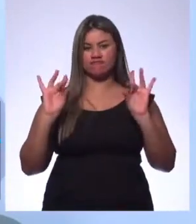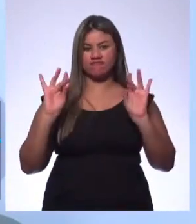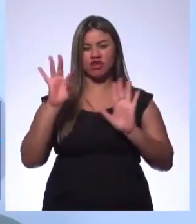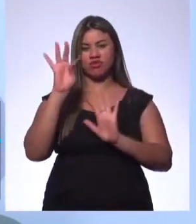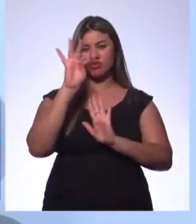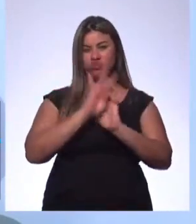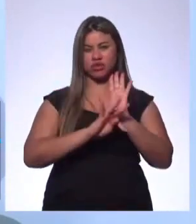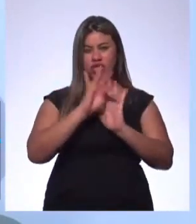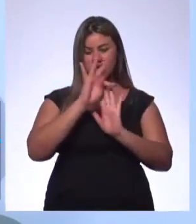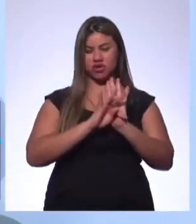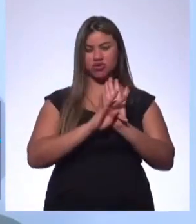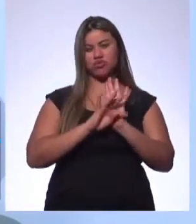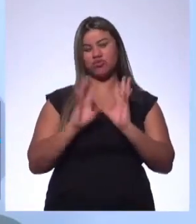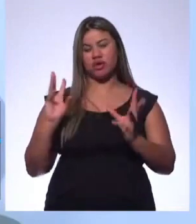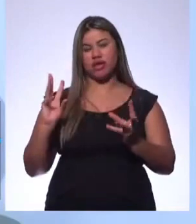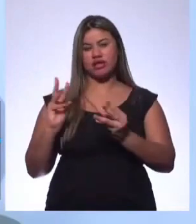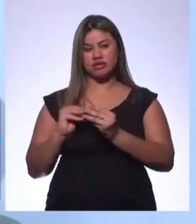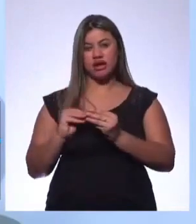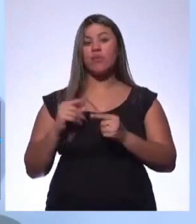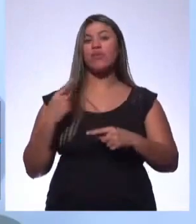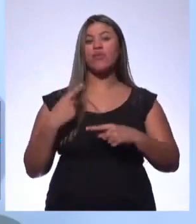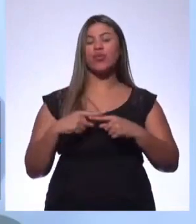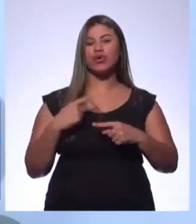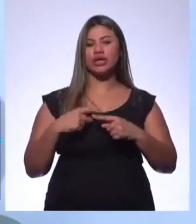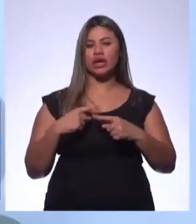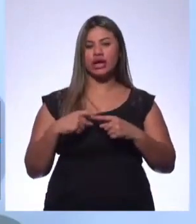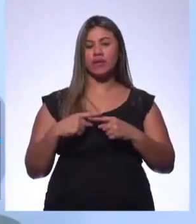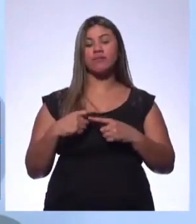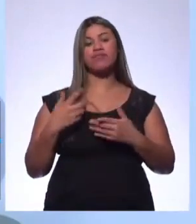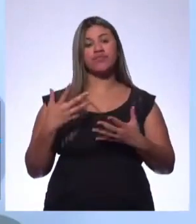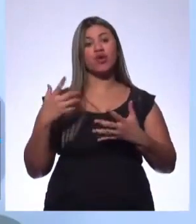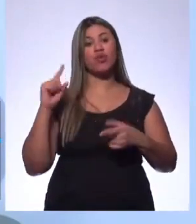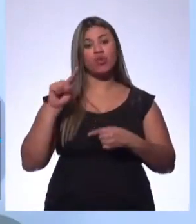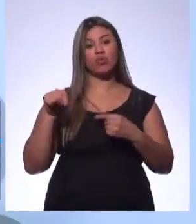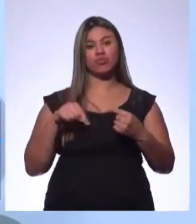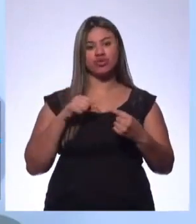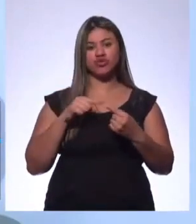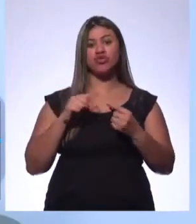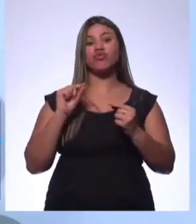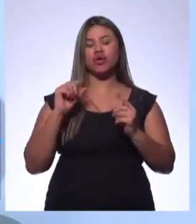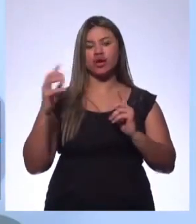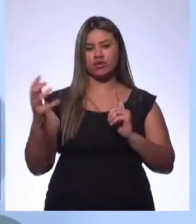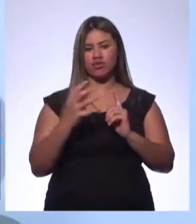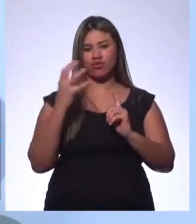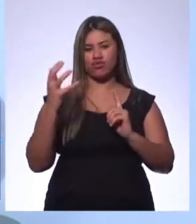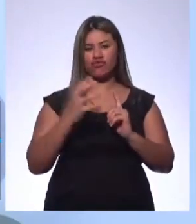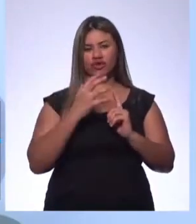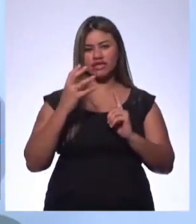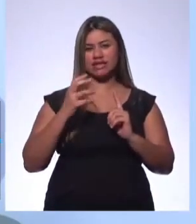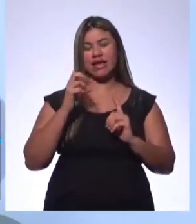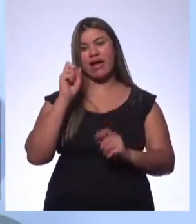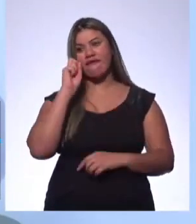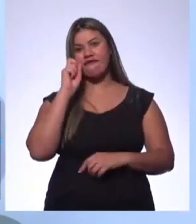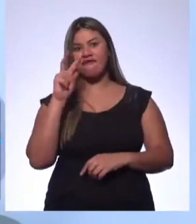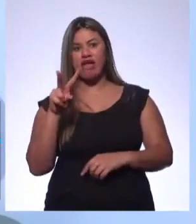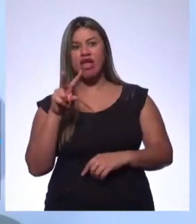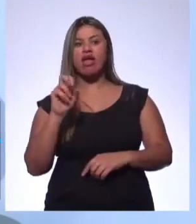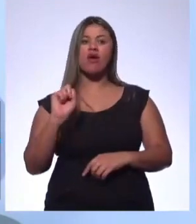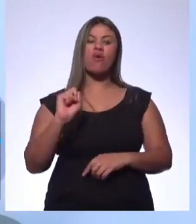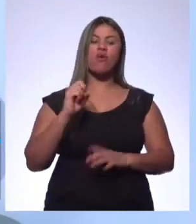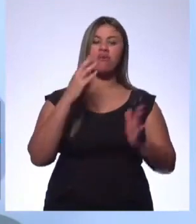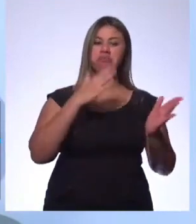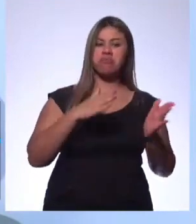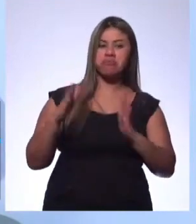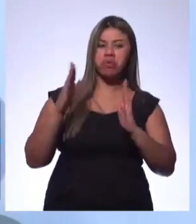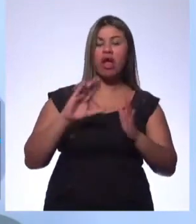texto, da minha resenha. Por quê? A função da resenha não é convencer a mim, no caso, a ler, a assistir ou não, aquele filme,